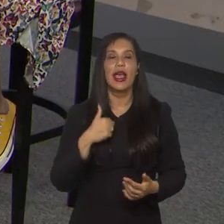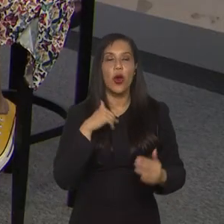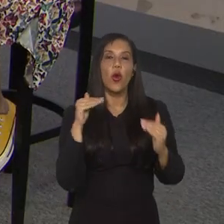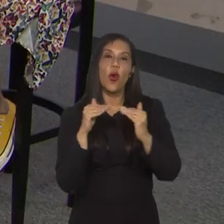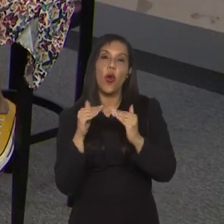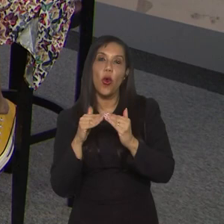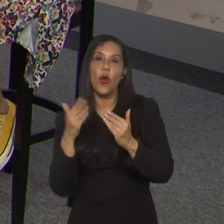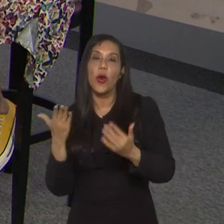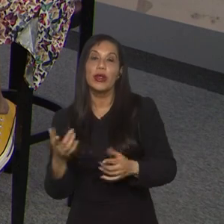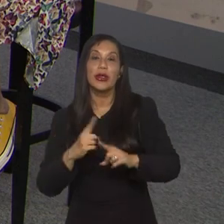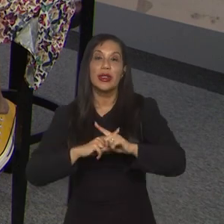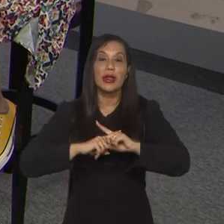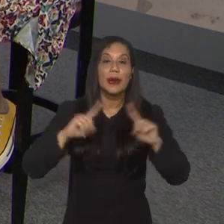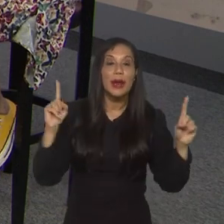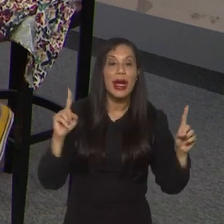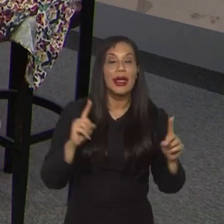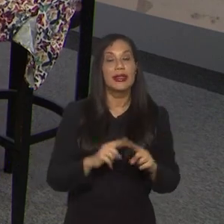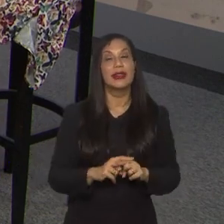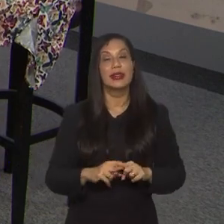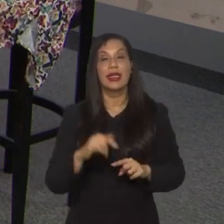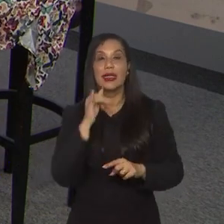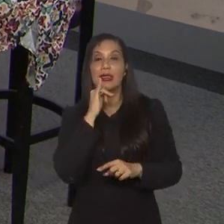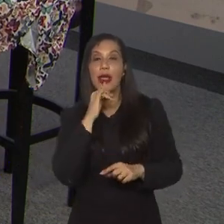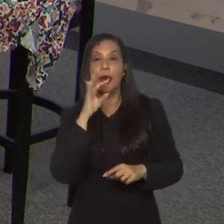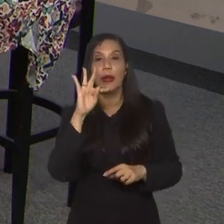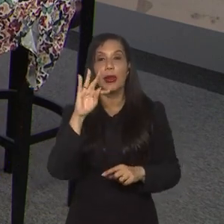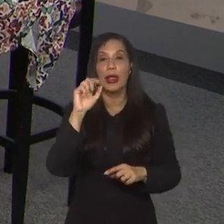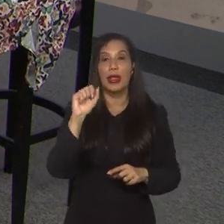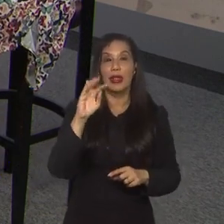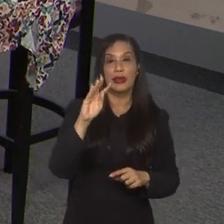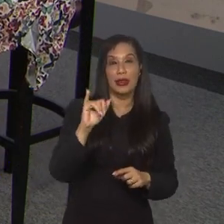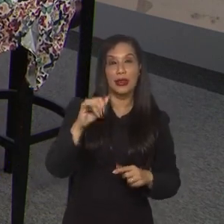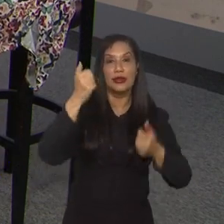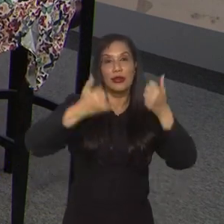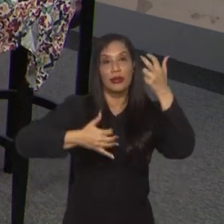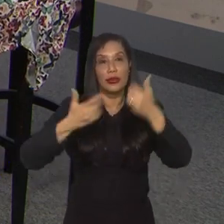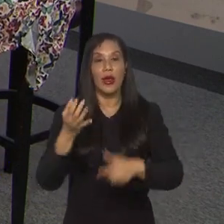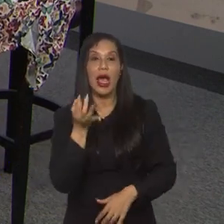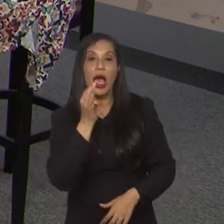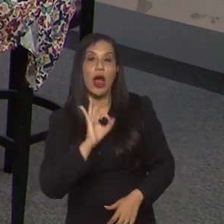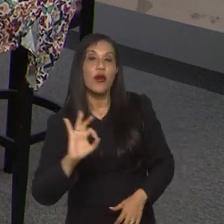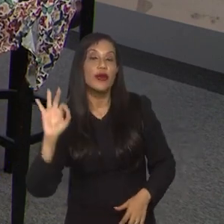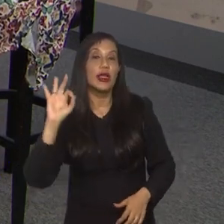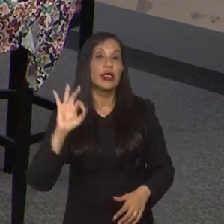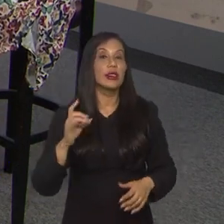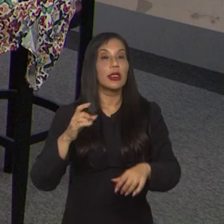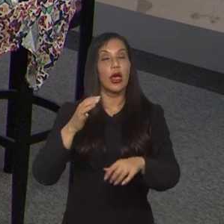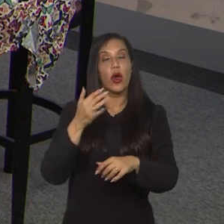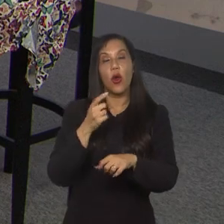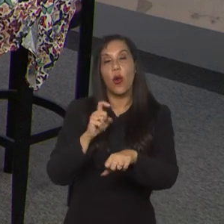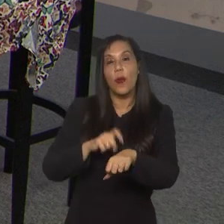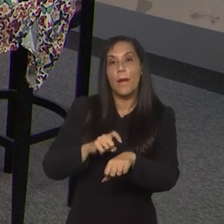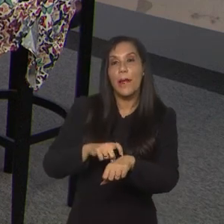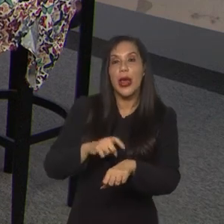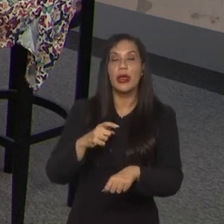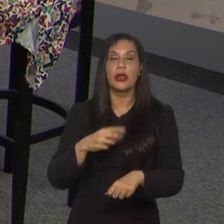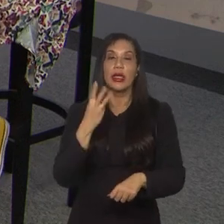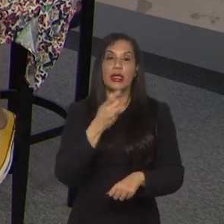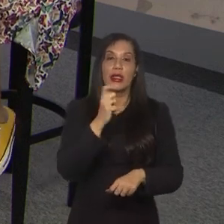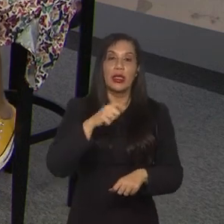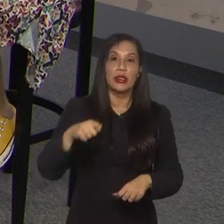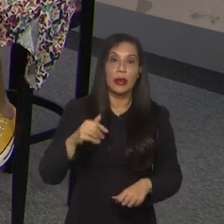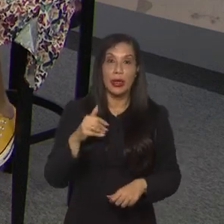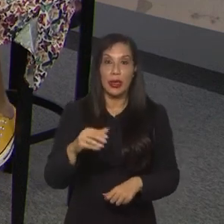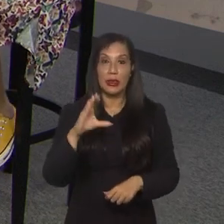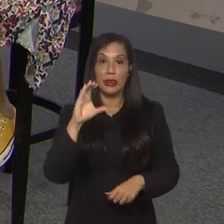concordo com isso, mas, como a Tati mesmo falou, a França passou por esse momento, imagina, há três meses da